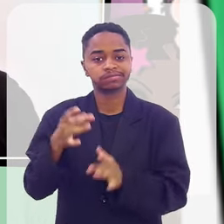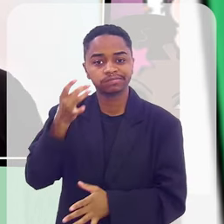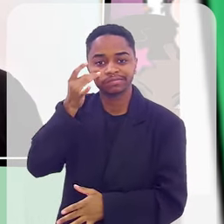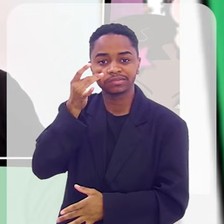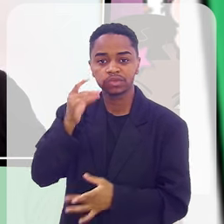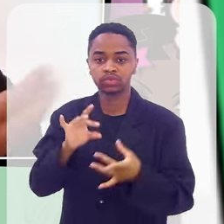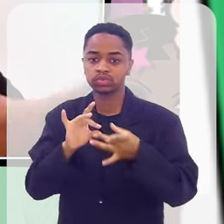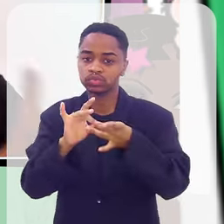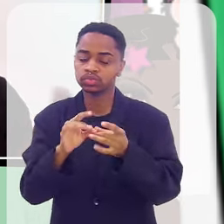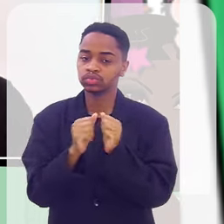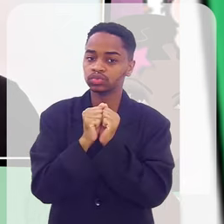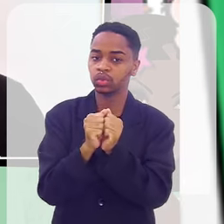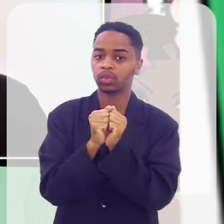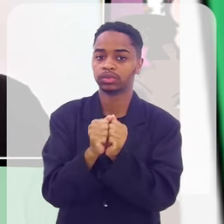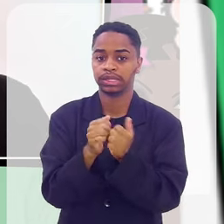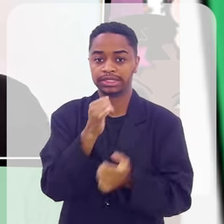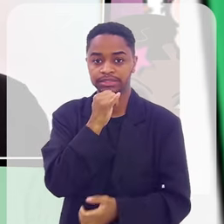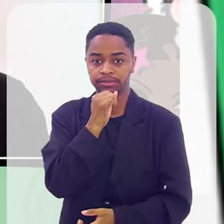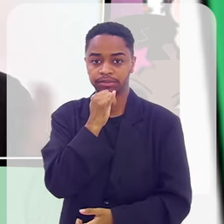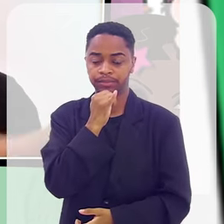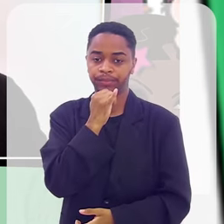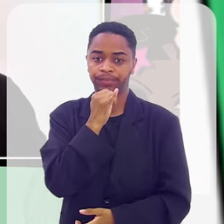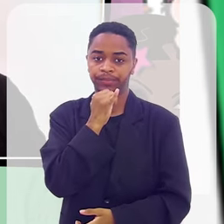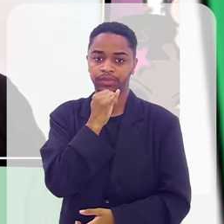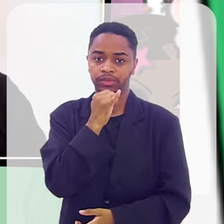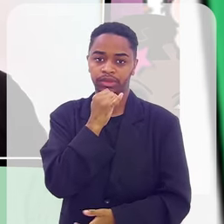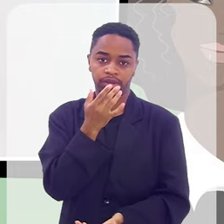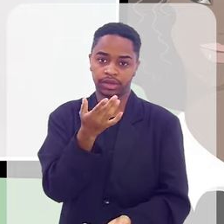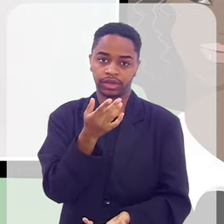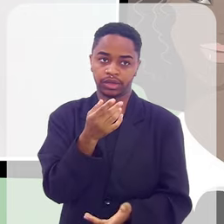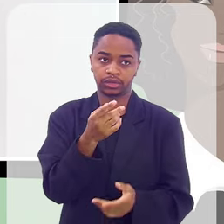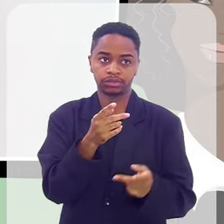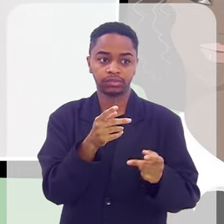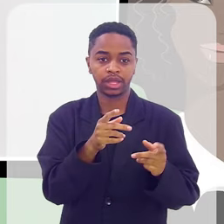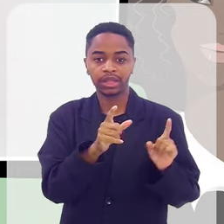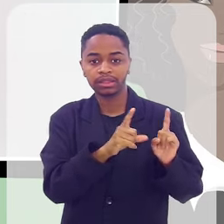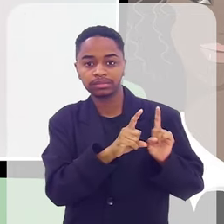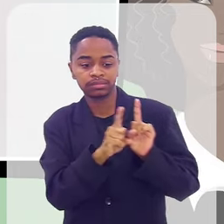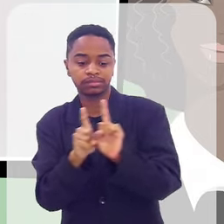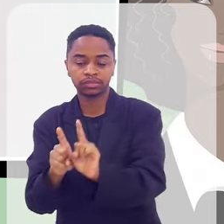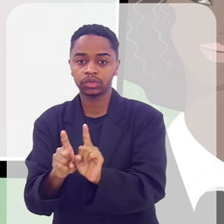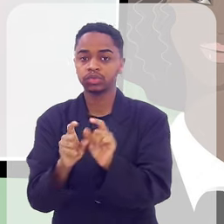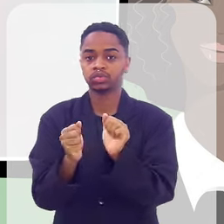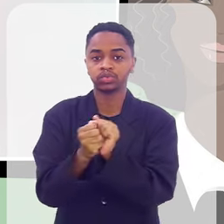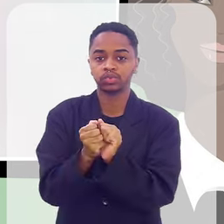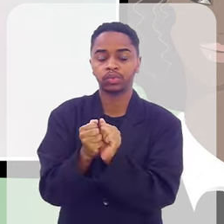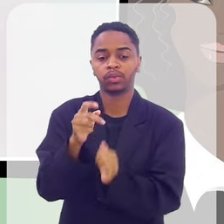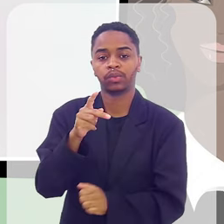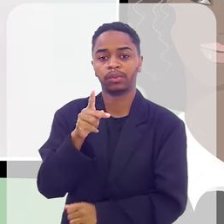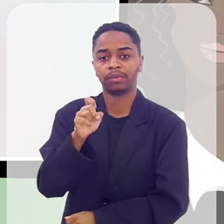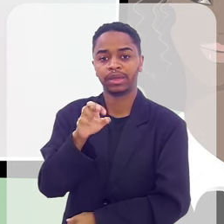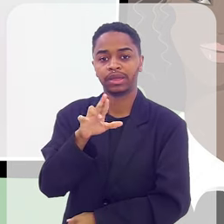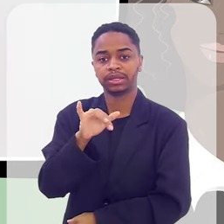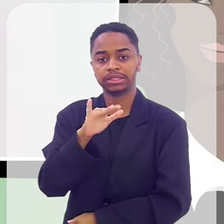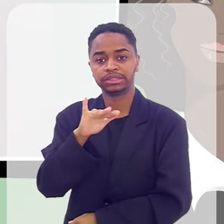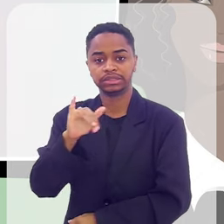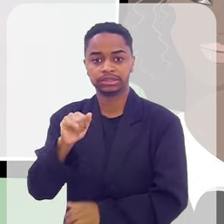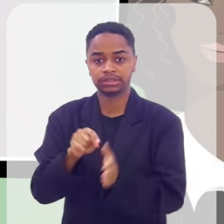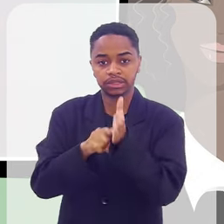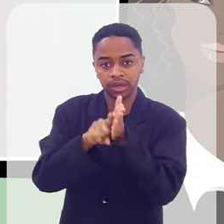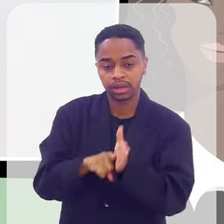estar junto. Por exemplo, ir até uma perícia com a pessoa, porque ela não tem acompanhante para poder ir junto,